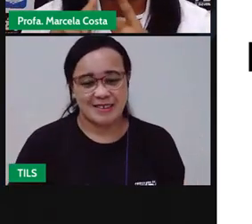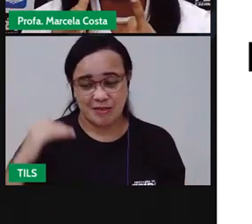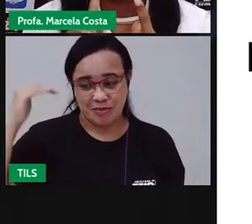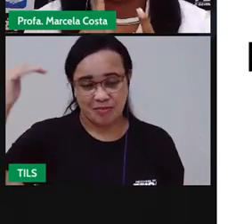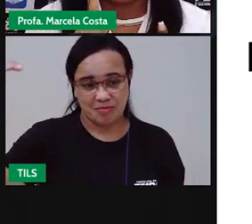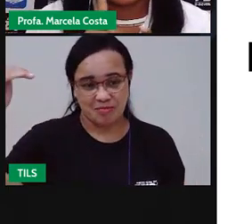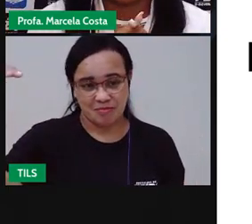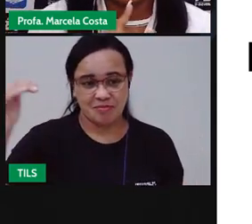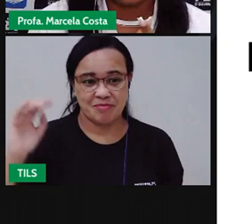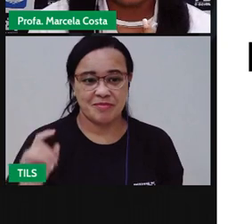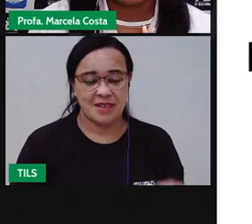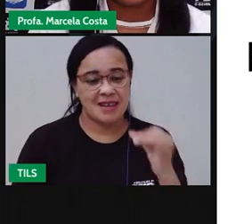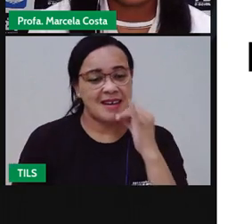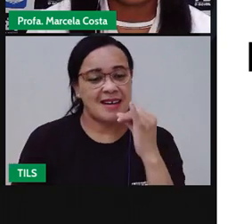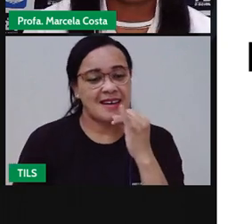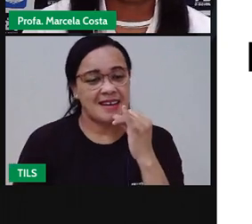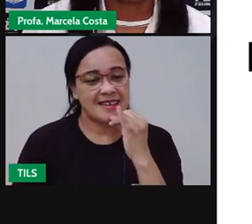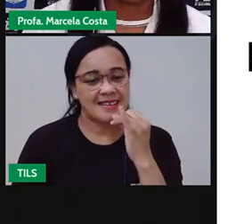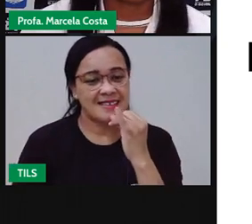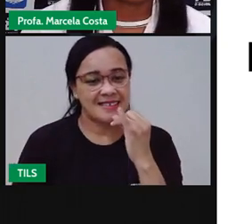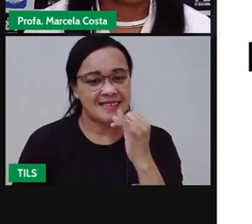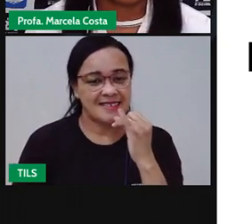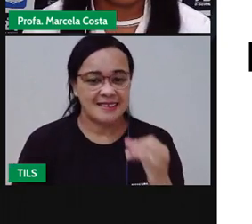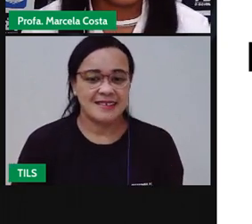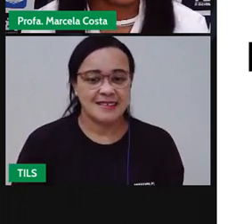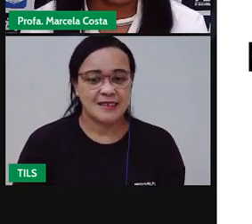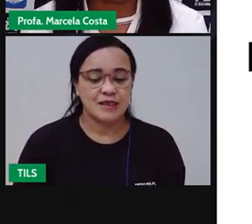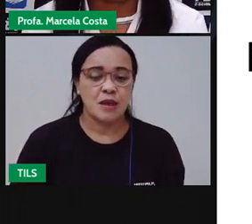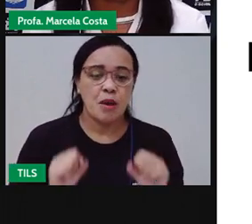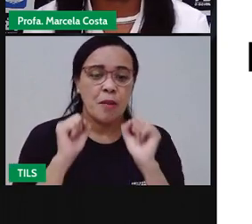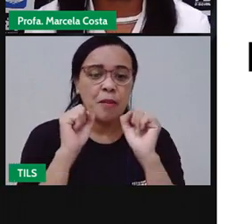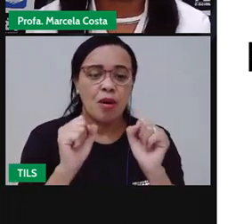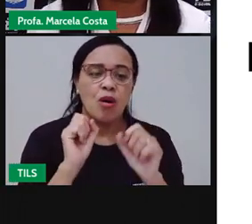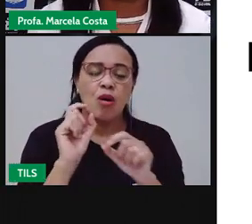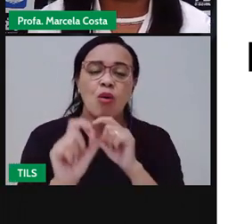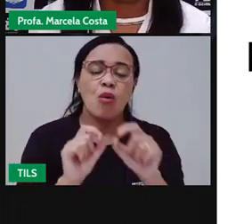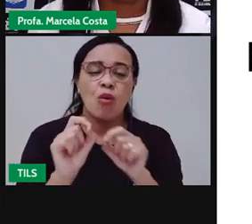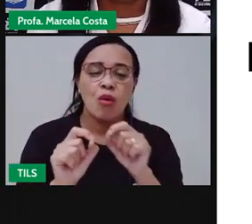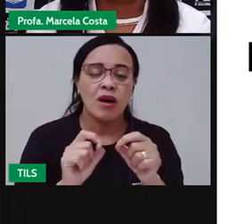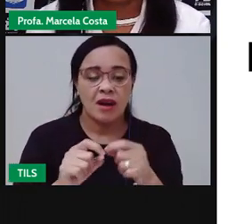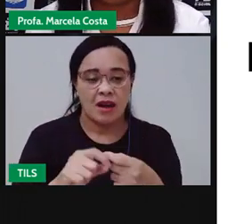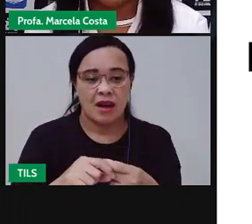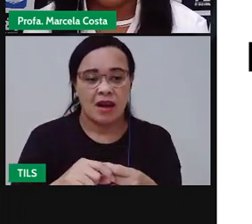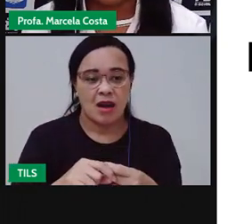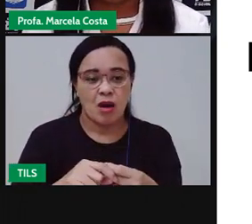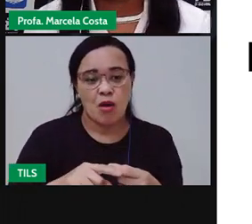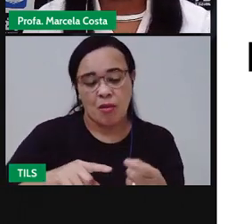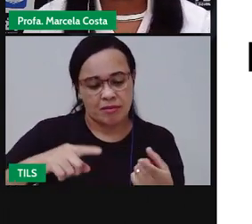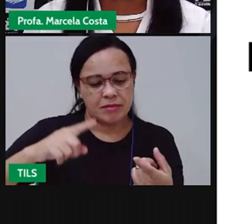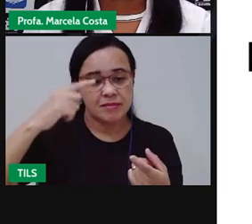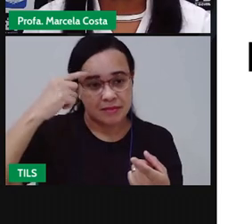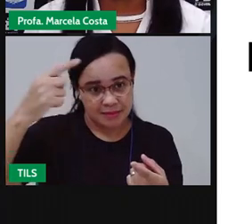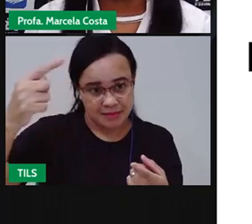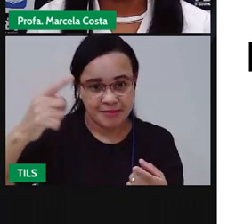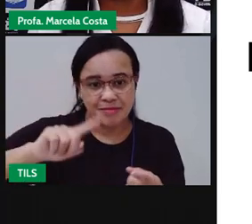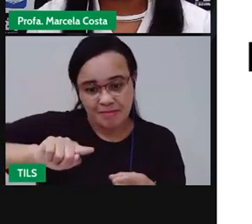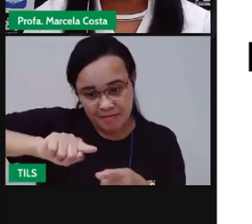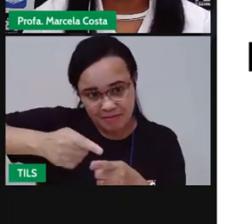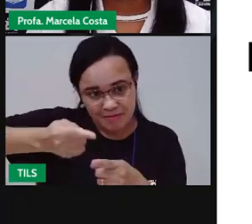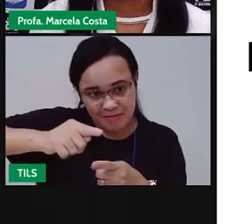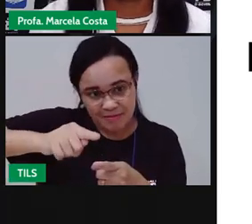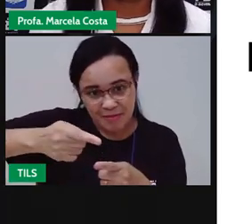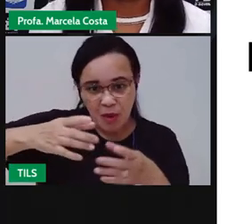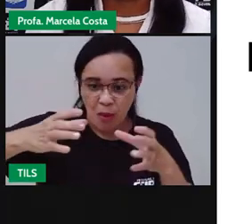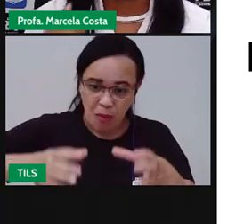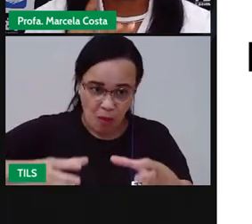o dedo indicador, que também pode ser conhecido como o dedo furabolo. E